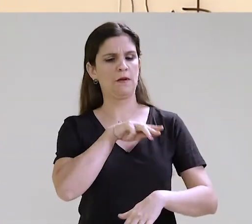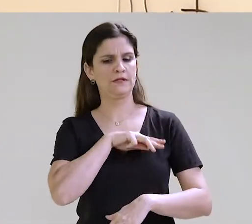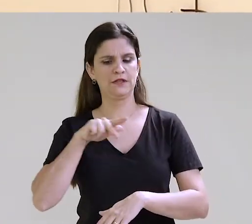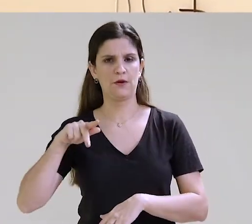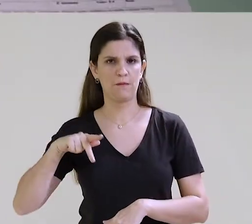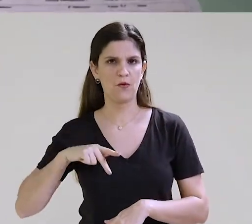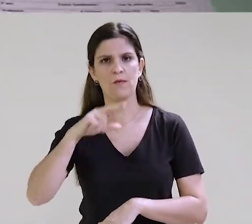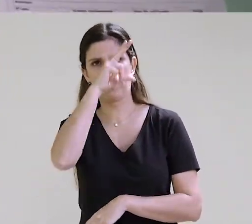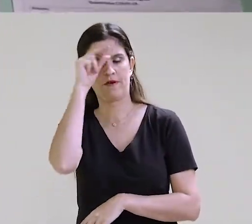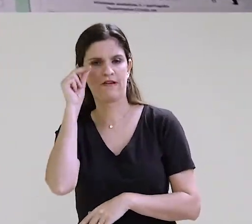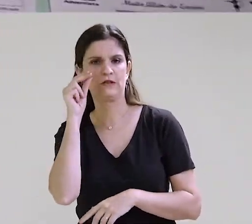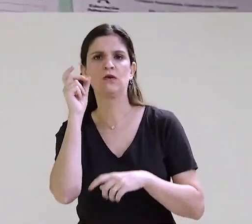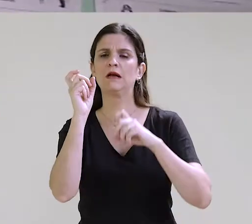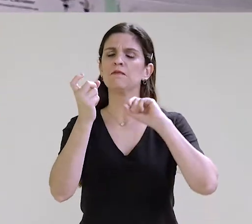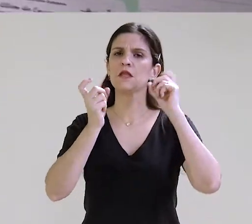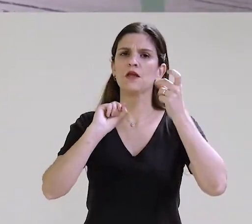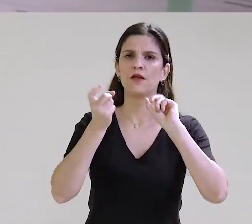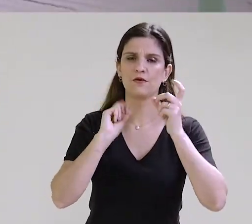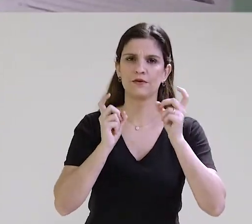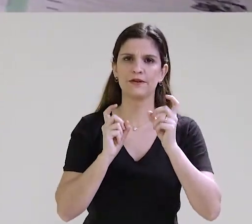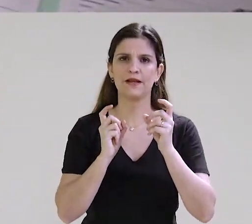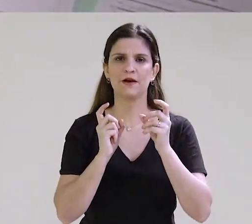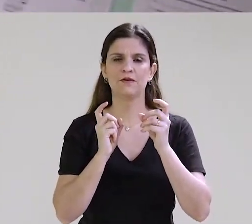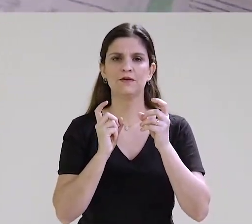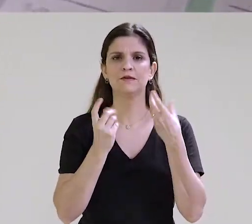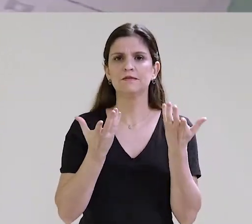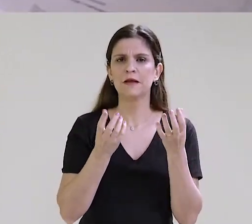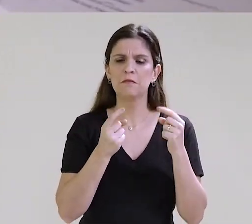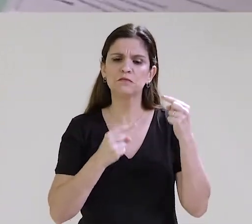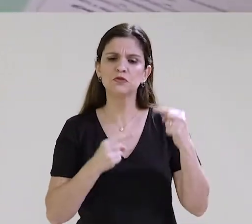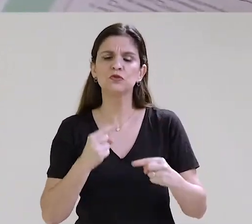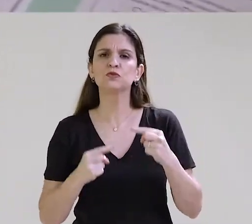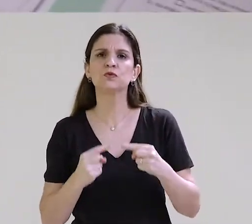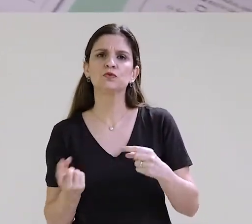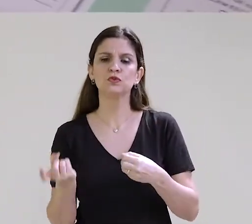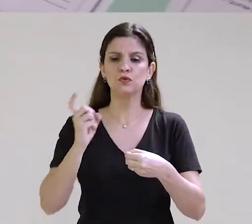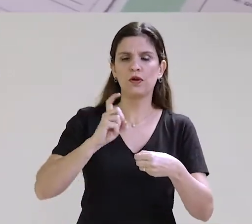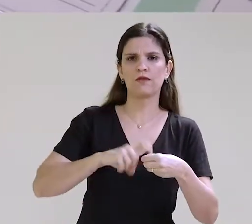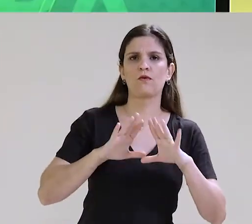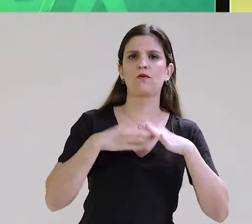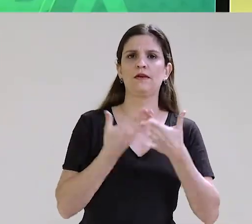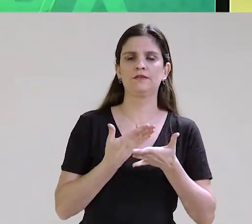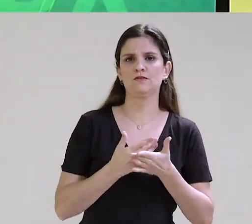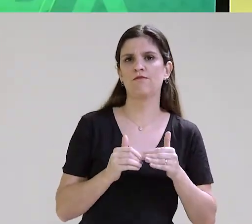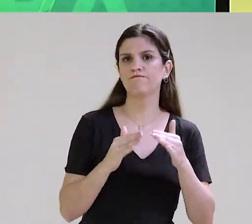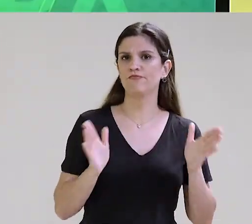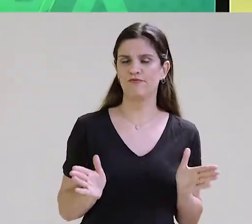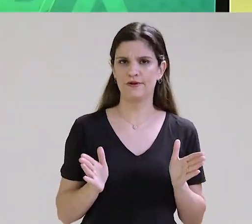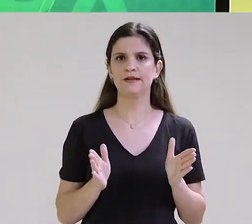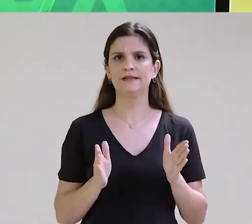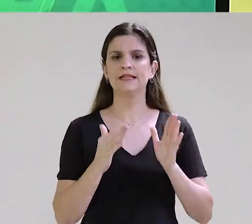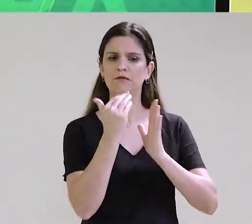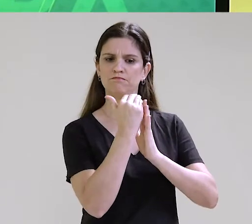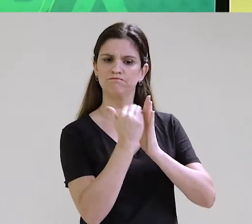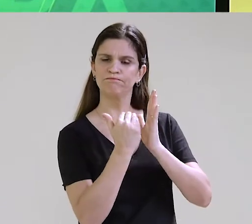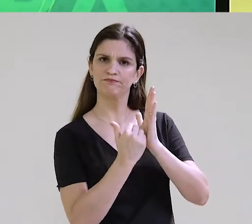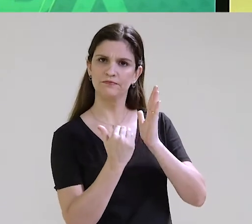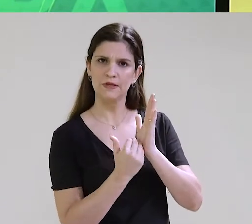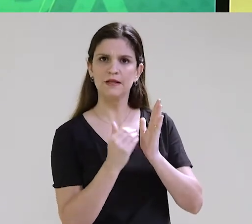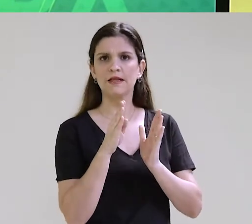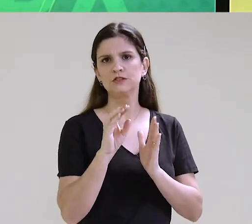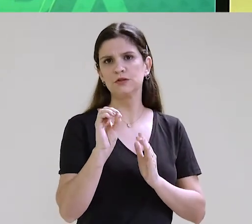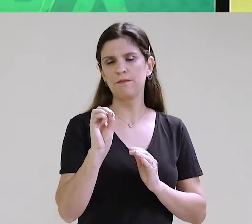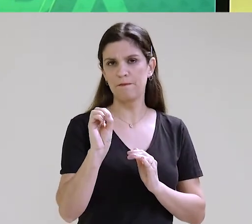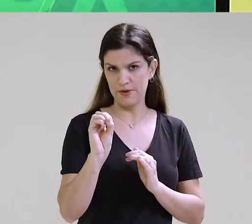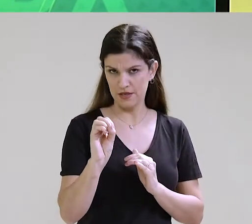Ministério Público e Prefeitura para a liberação do retorno das aulas presenciais de forma gradativa, seguindo um